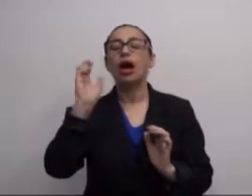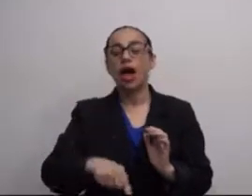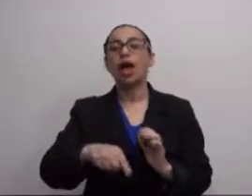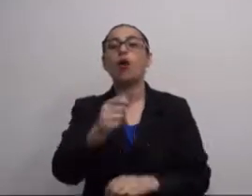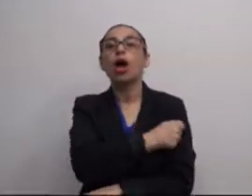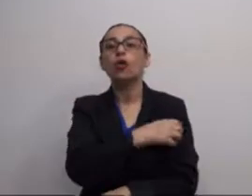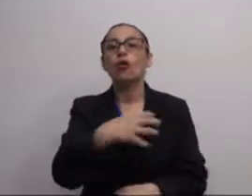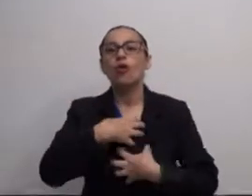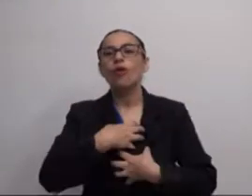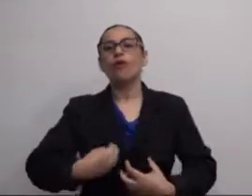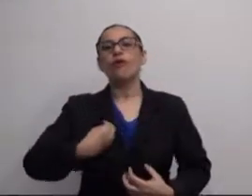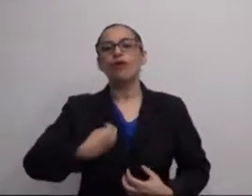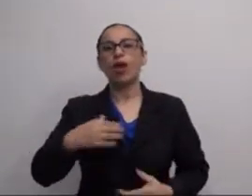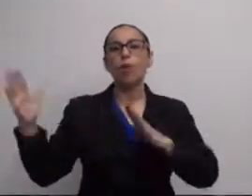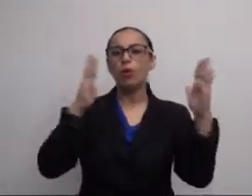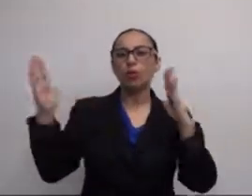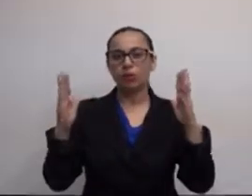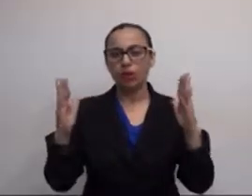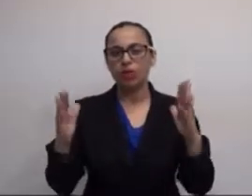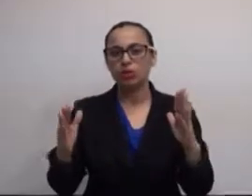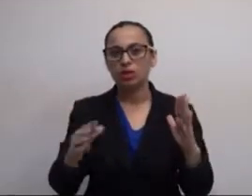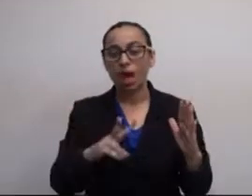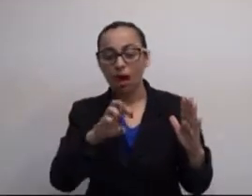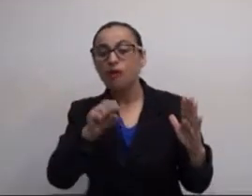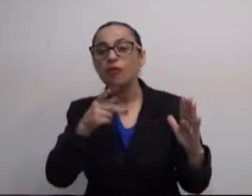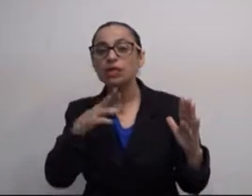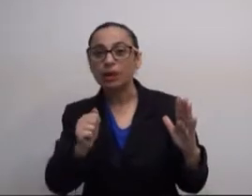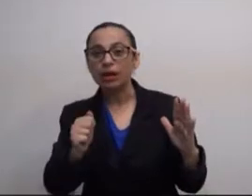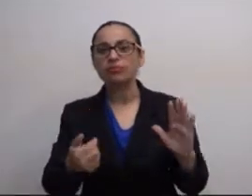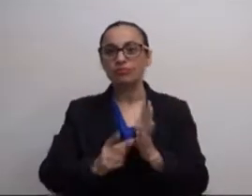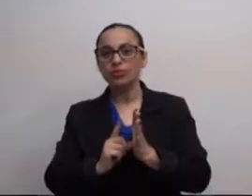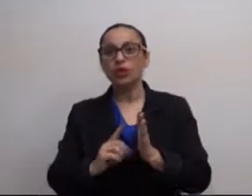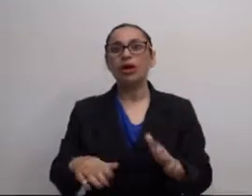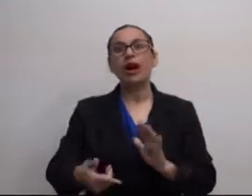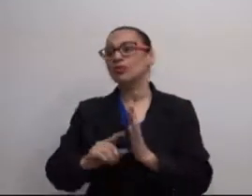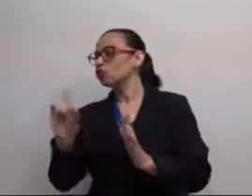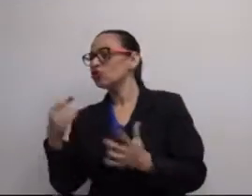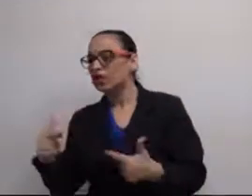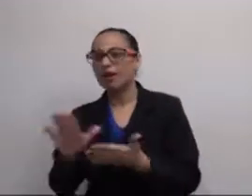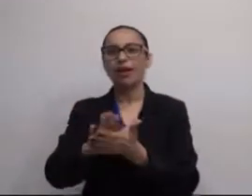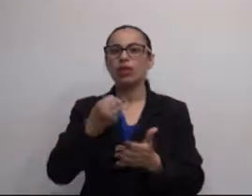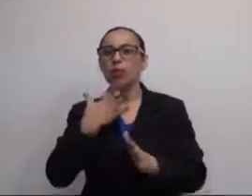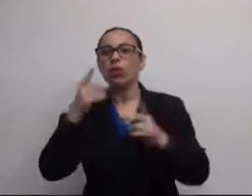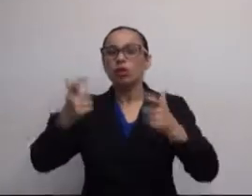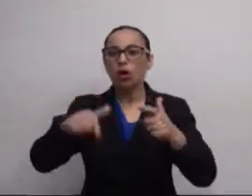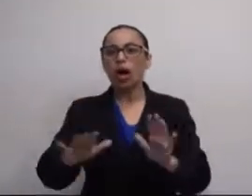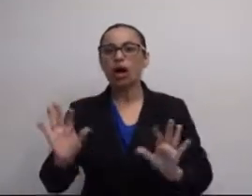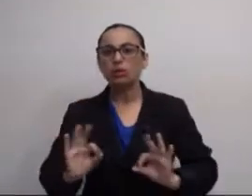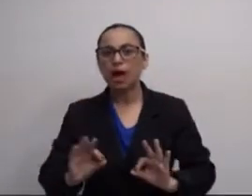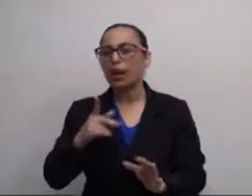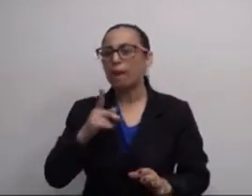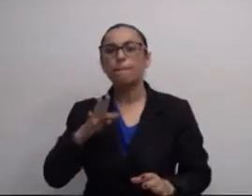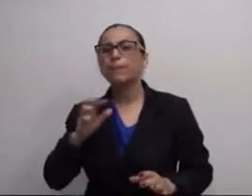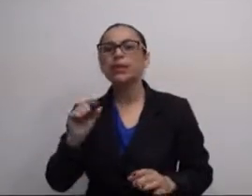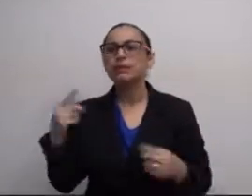dramática escolhida para ela foi... Por ela, foi fazer os alunos reviverem o momento da véspera. Então, na véspera, eles não tinham conseguido